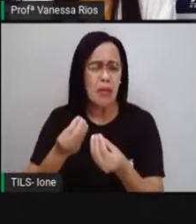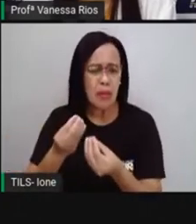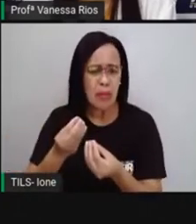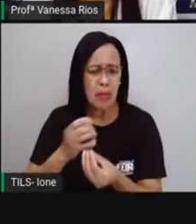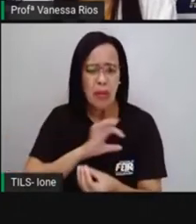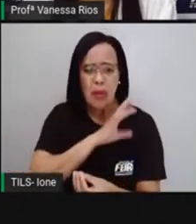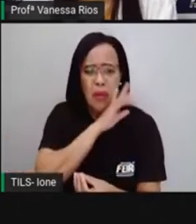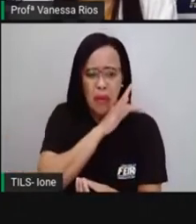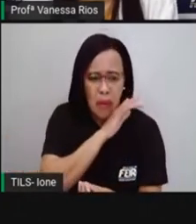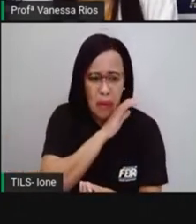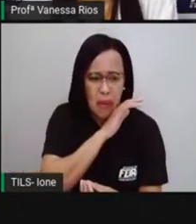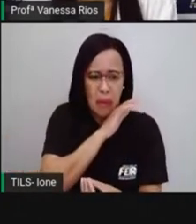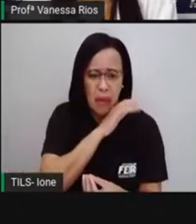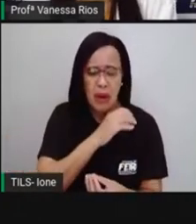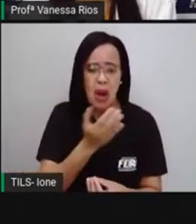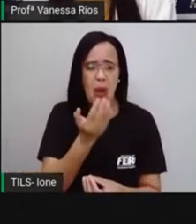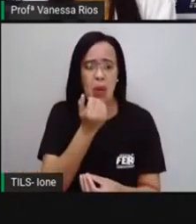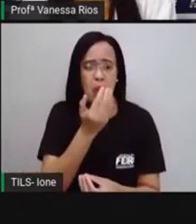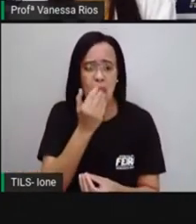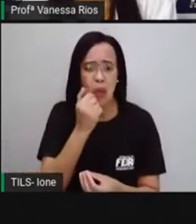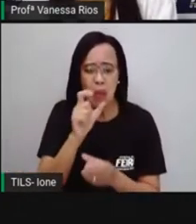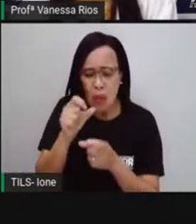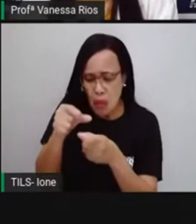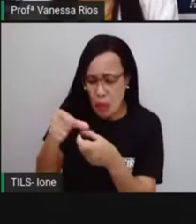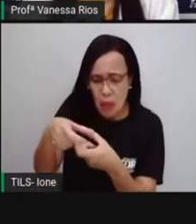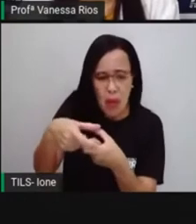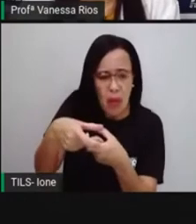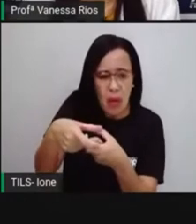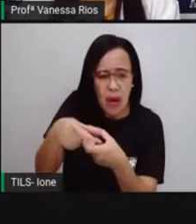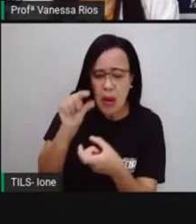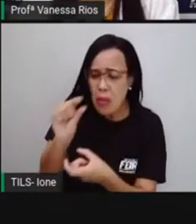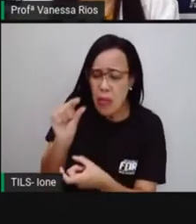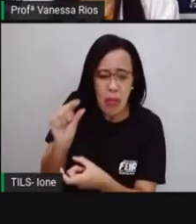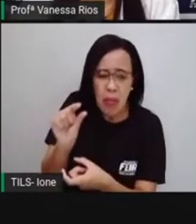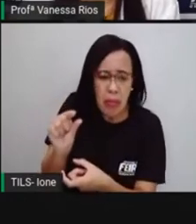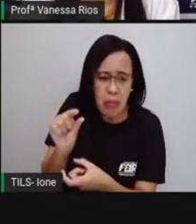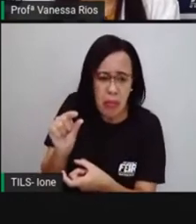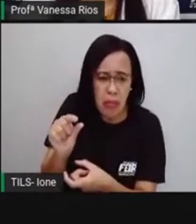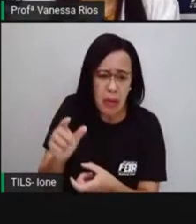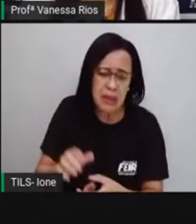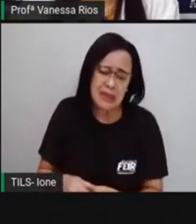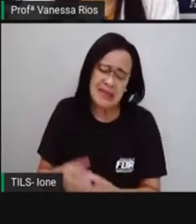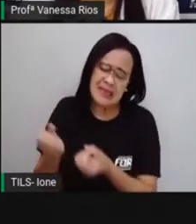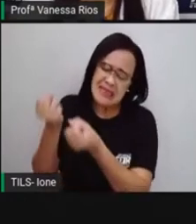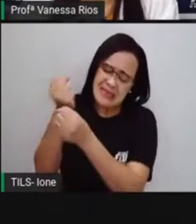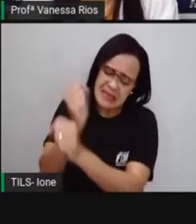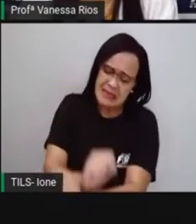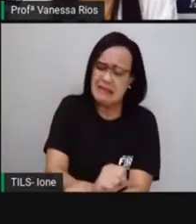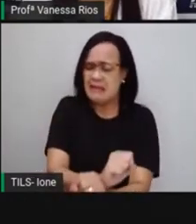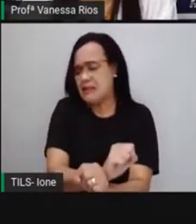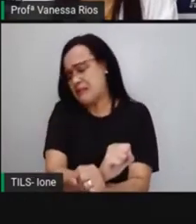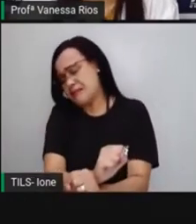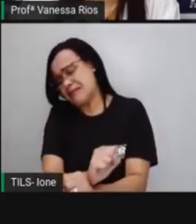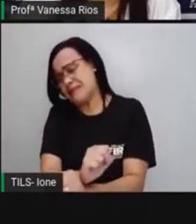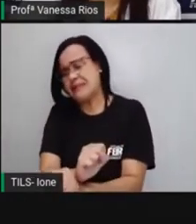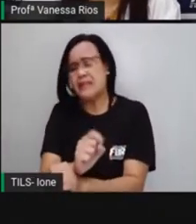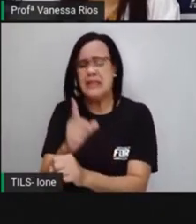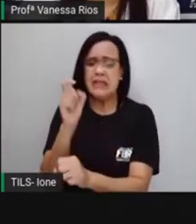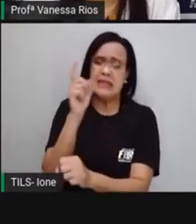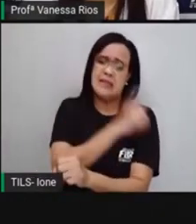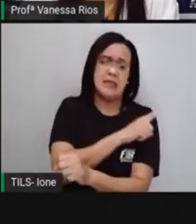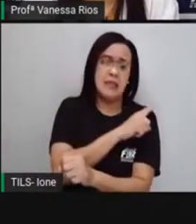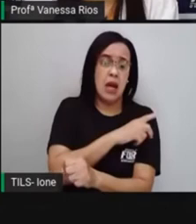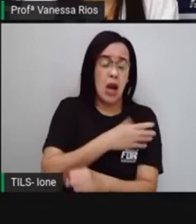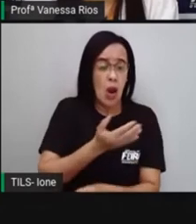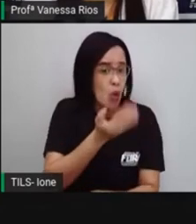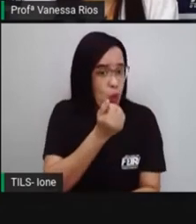extremamente limitada. Então, normalmente, aí os escravizados na senzala recebiam pouca comida,